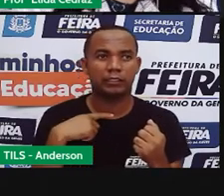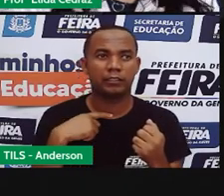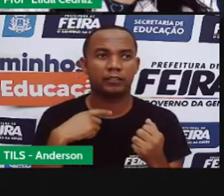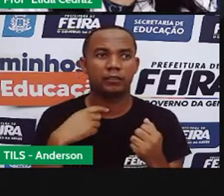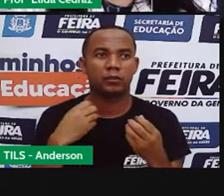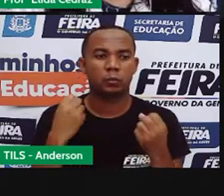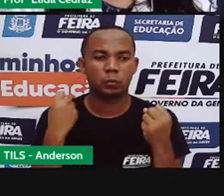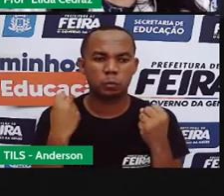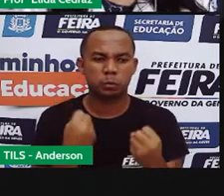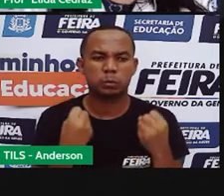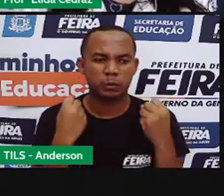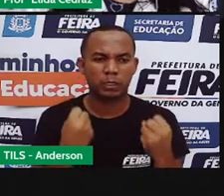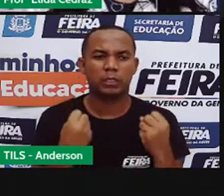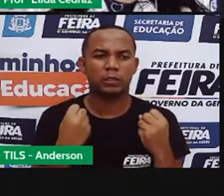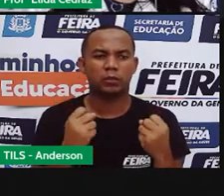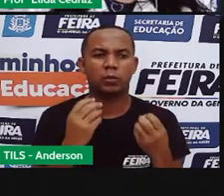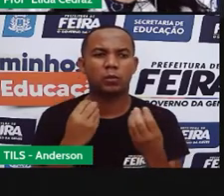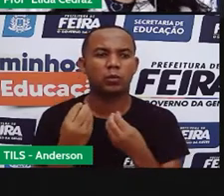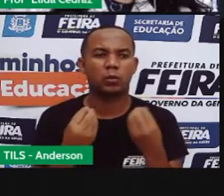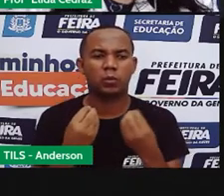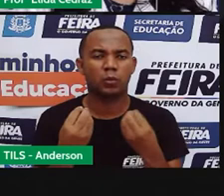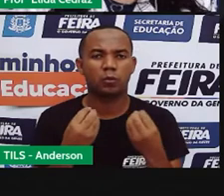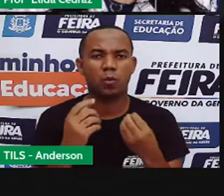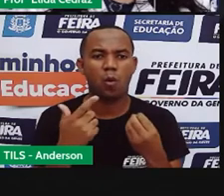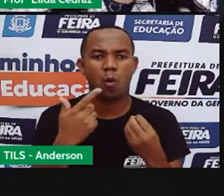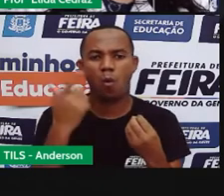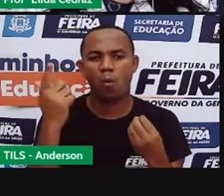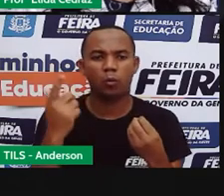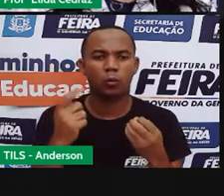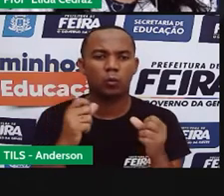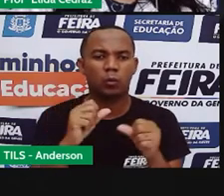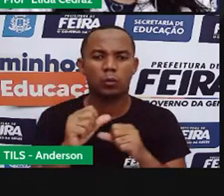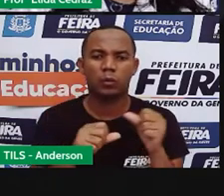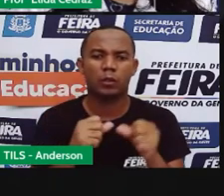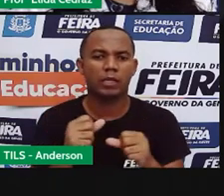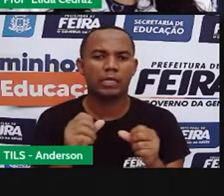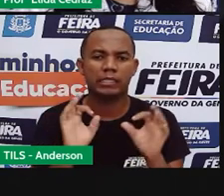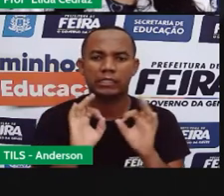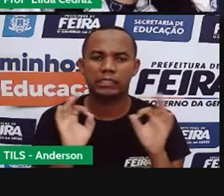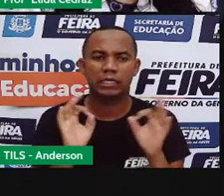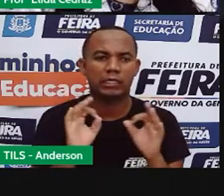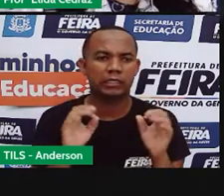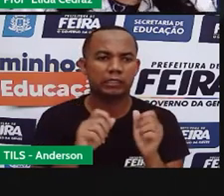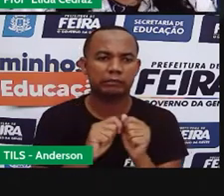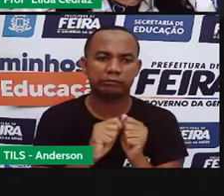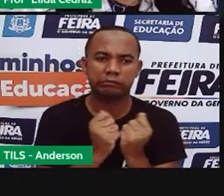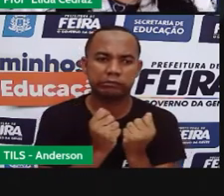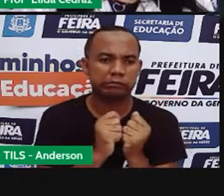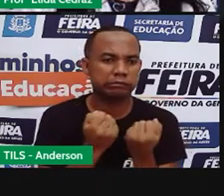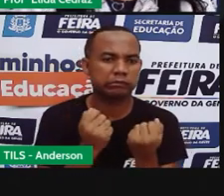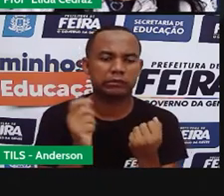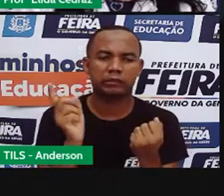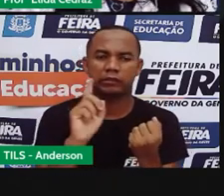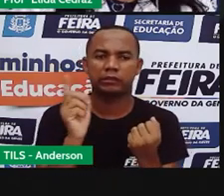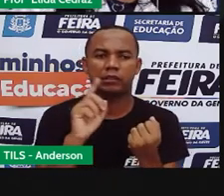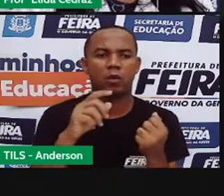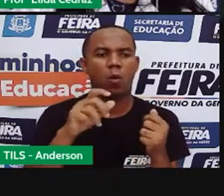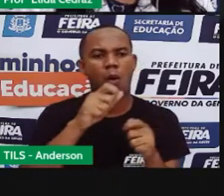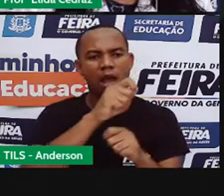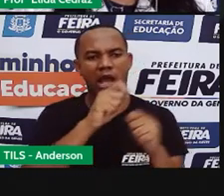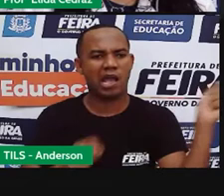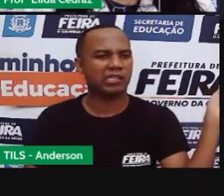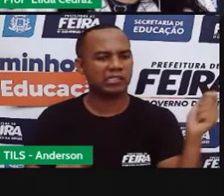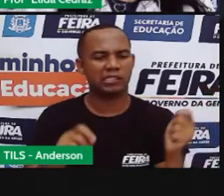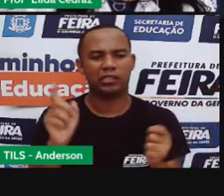resistir ao outro. Não deformar, não amassa, não quebra e não rasga.